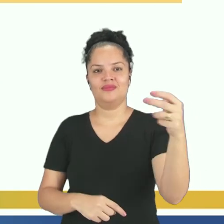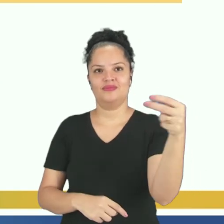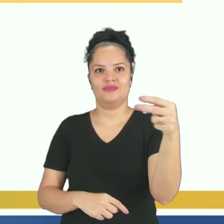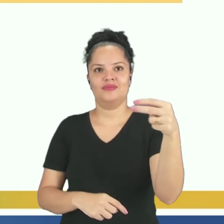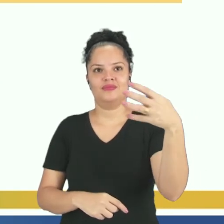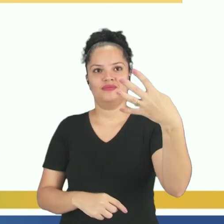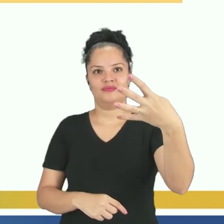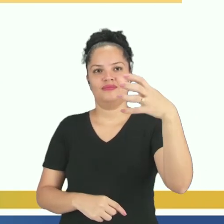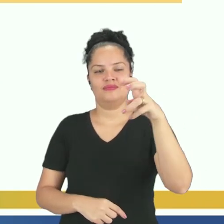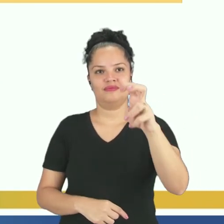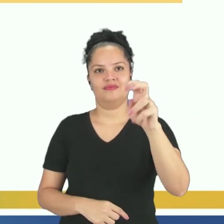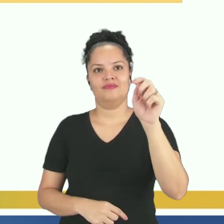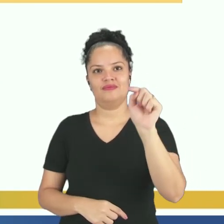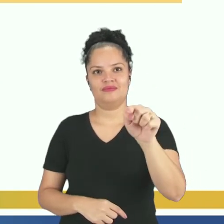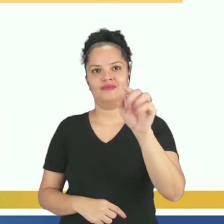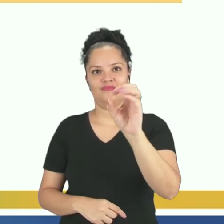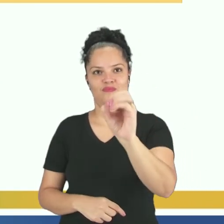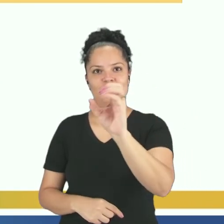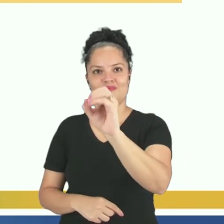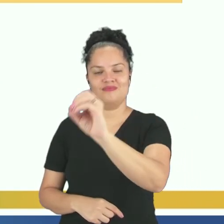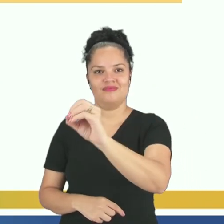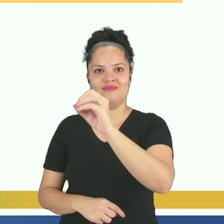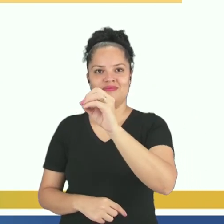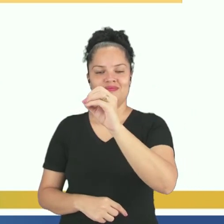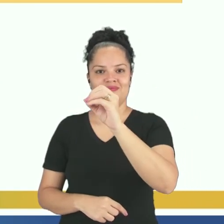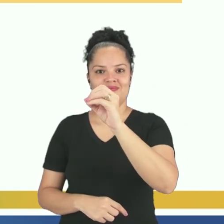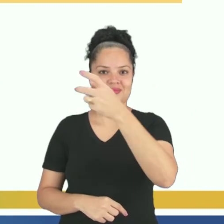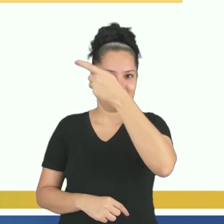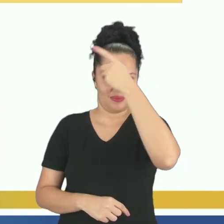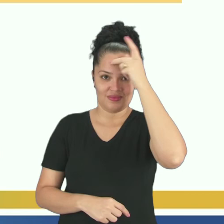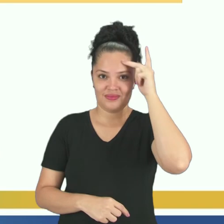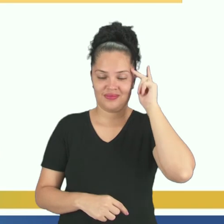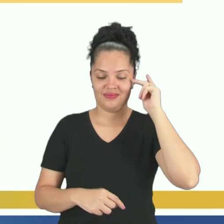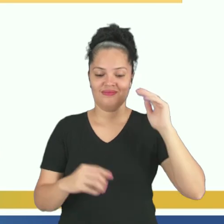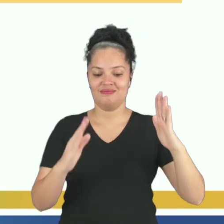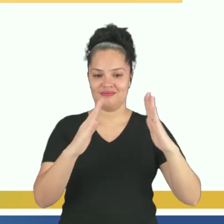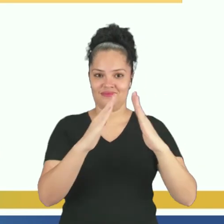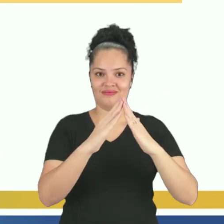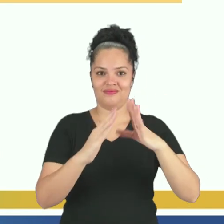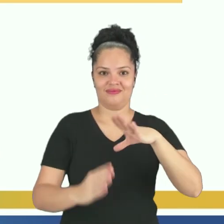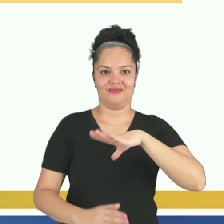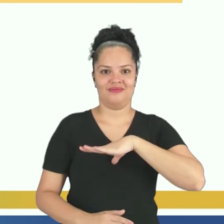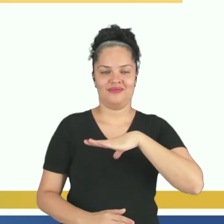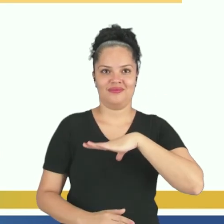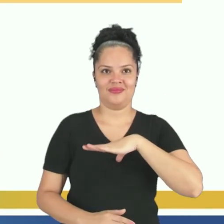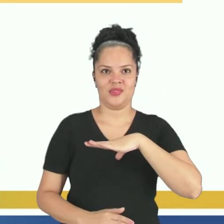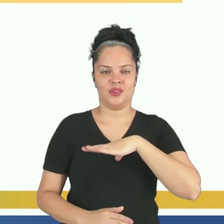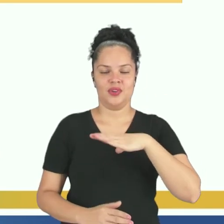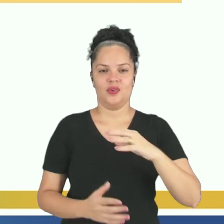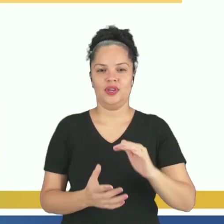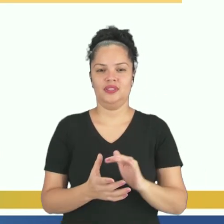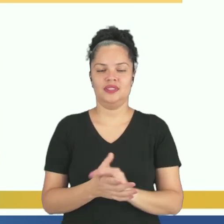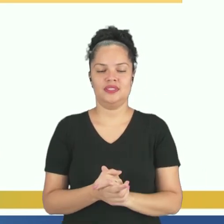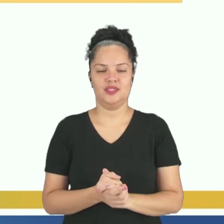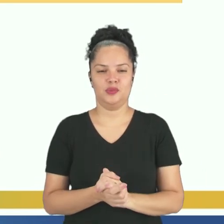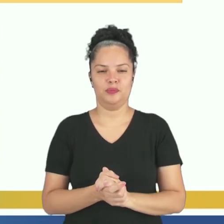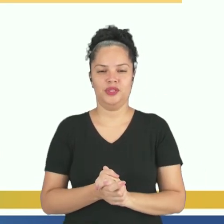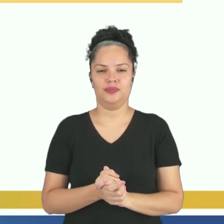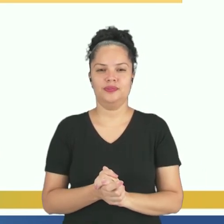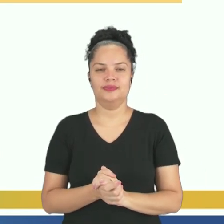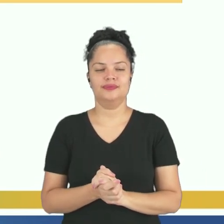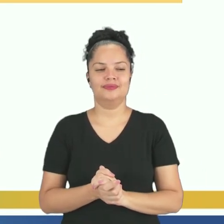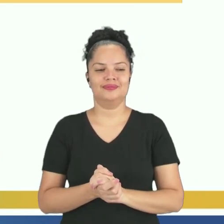foi dividido em 5 partes iguais. Repare que aqui a gente está fazendo sempre divisões em partes iguais, para poder respeitar